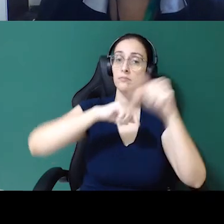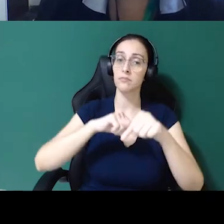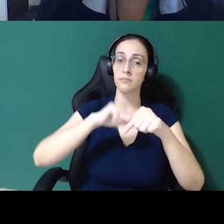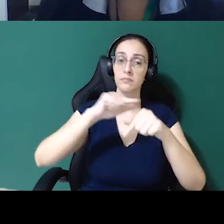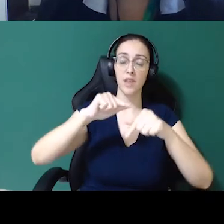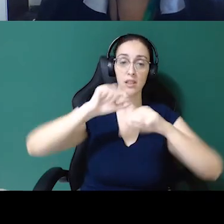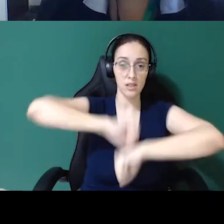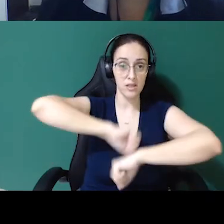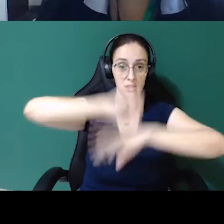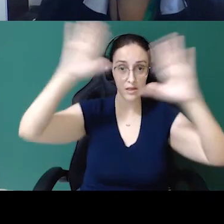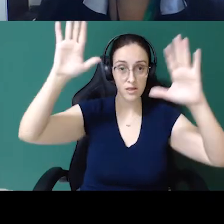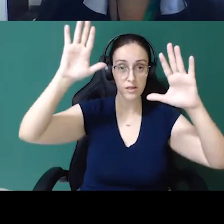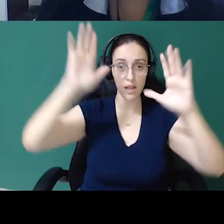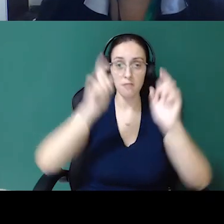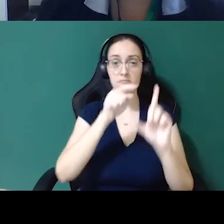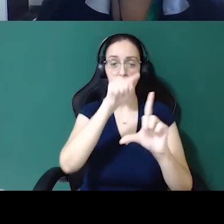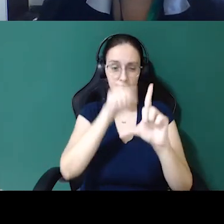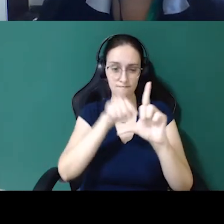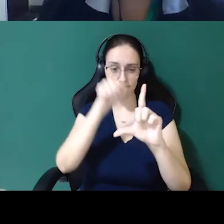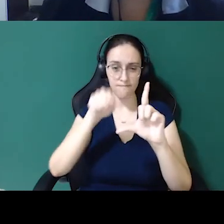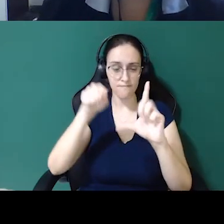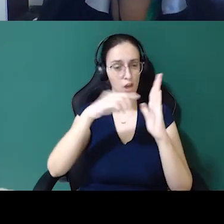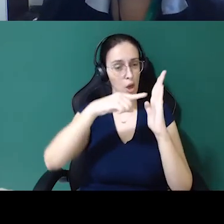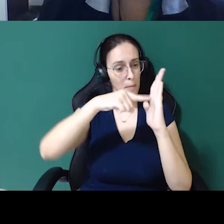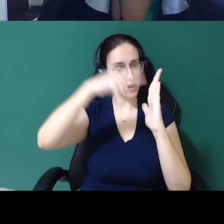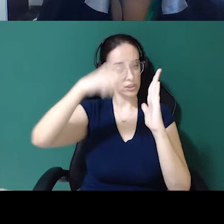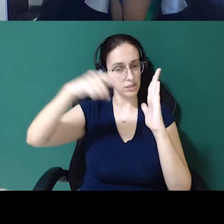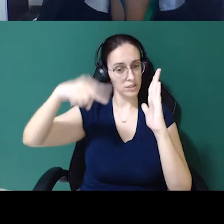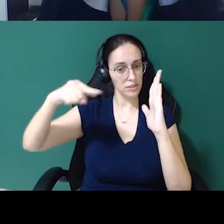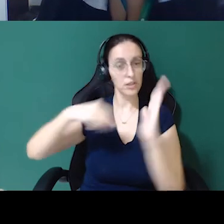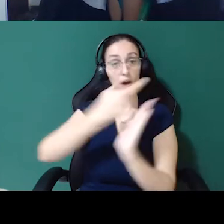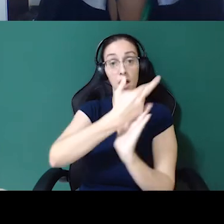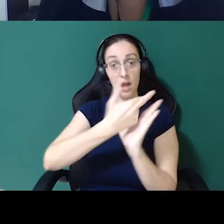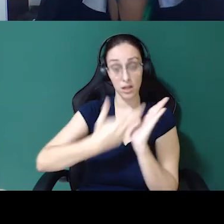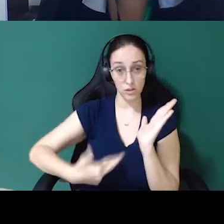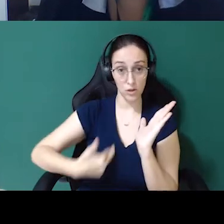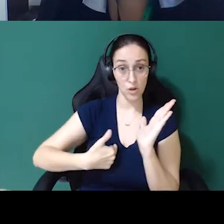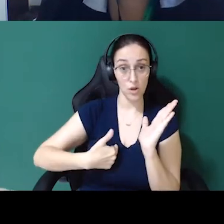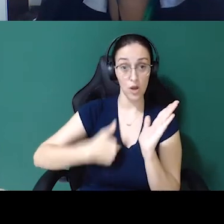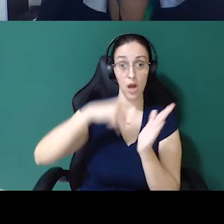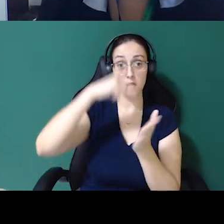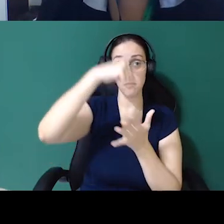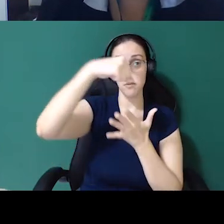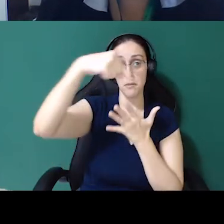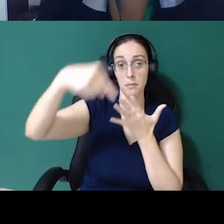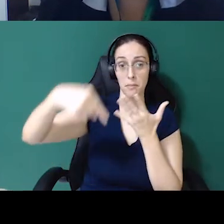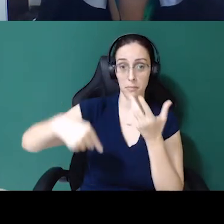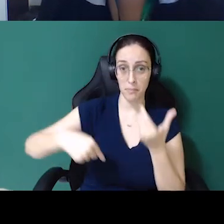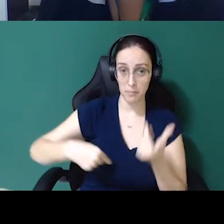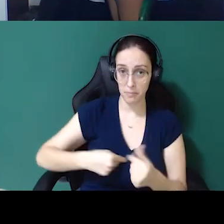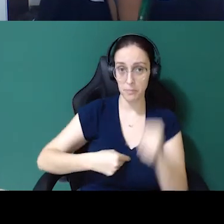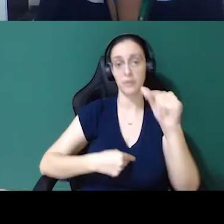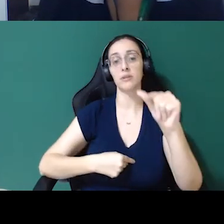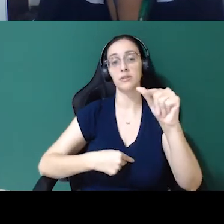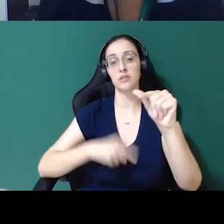transparência, medição e relatórios, que essa lista, uma lista de sete passos a serem implementados, e o último